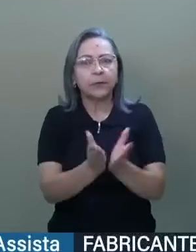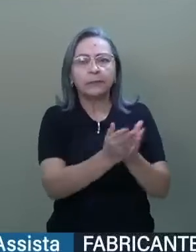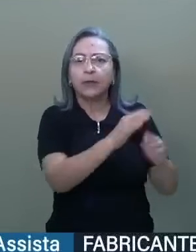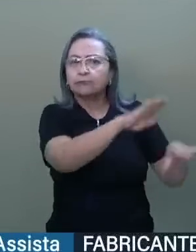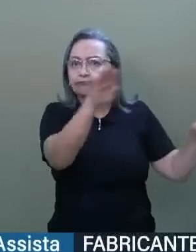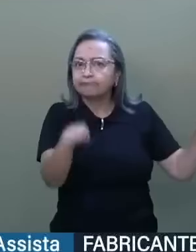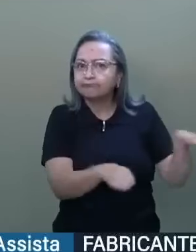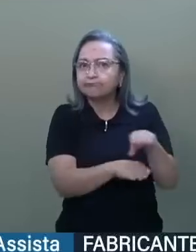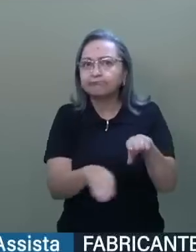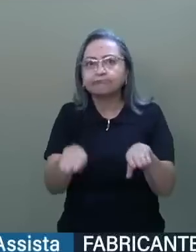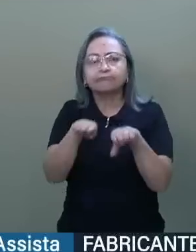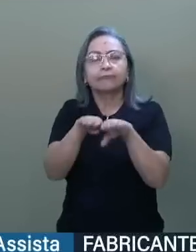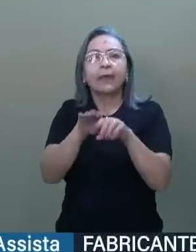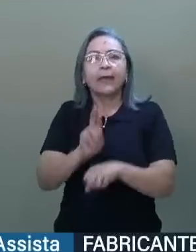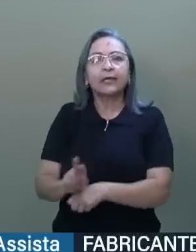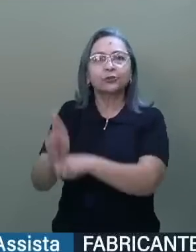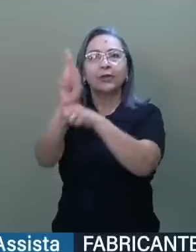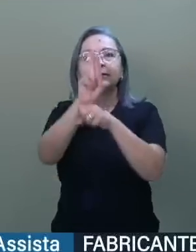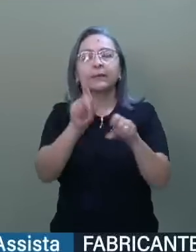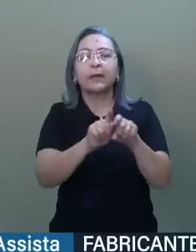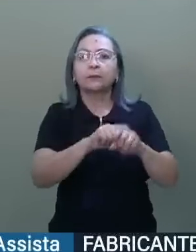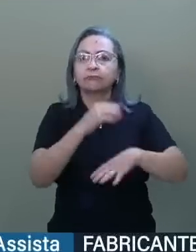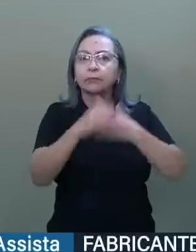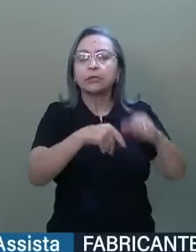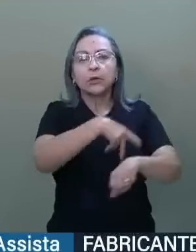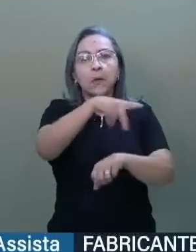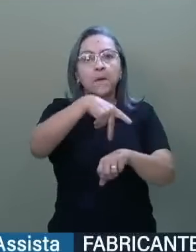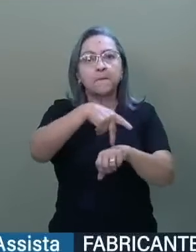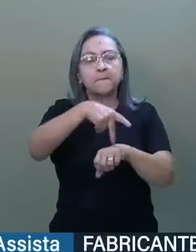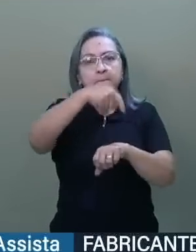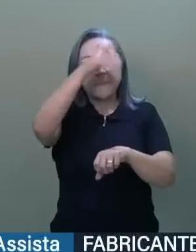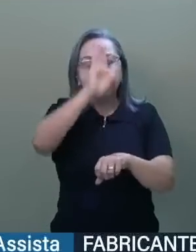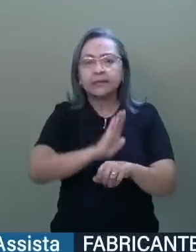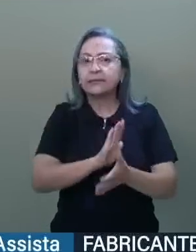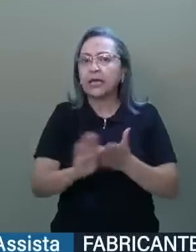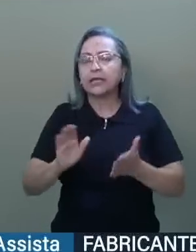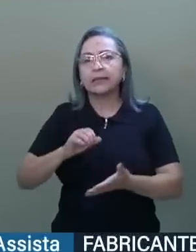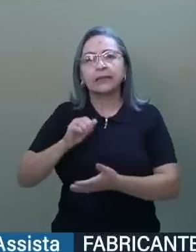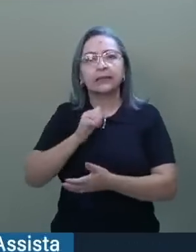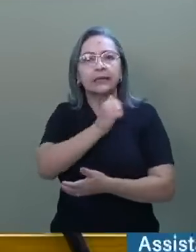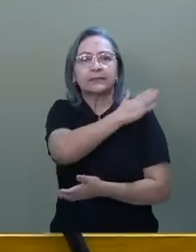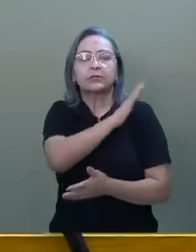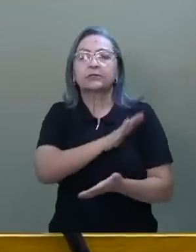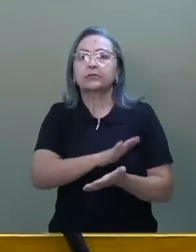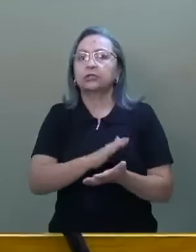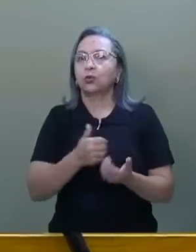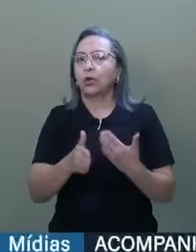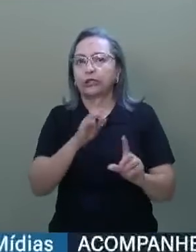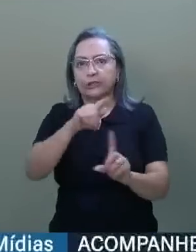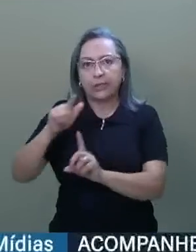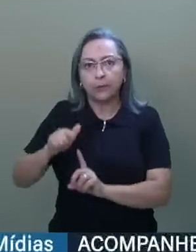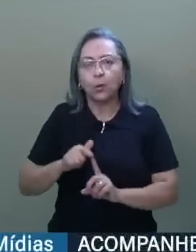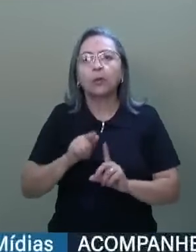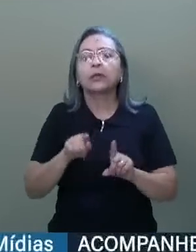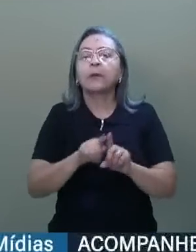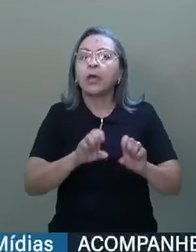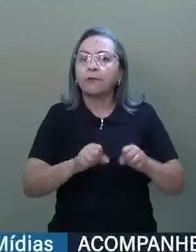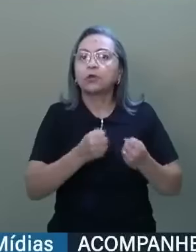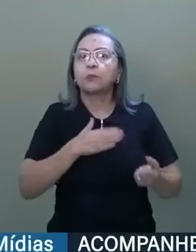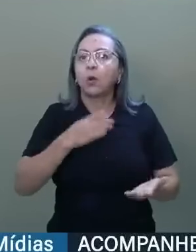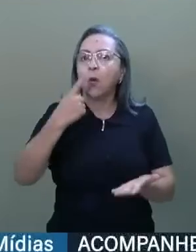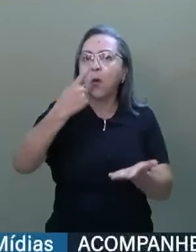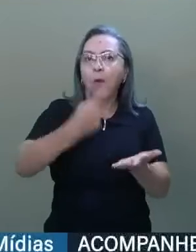desigualdades sociais e regionais e a construção de um país sem discriminação de qualquer sorte. Reforço também meu